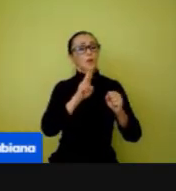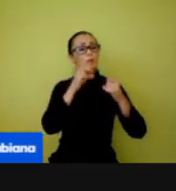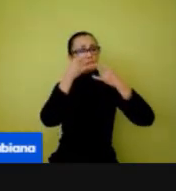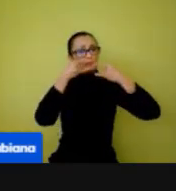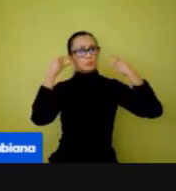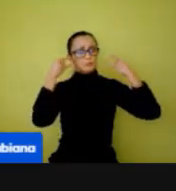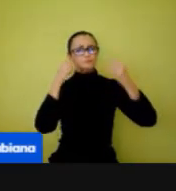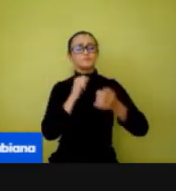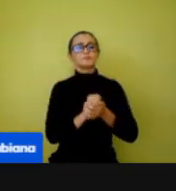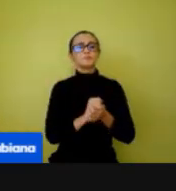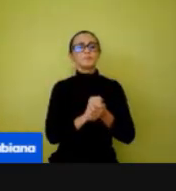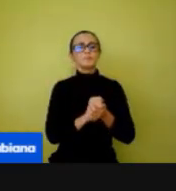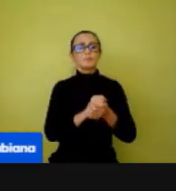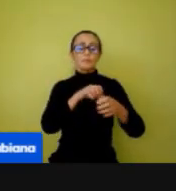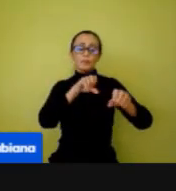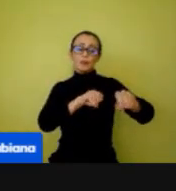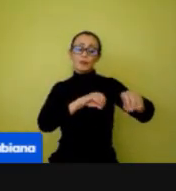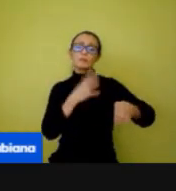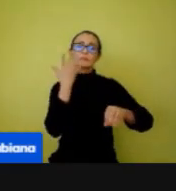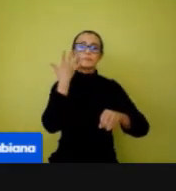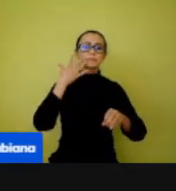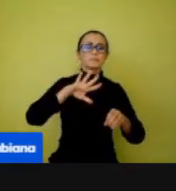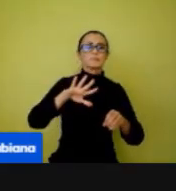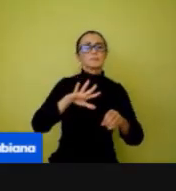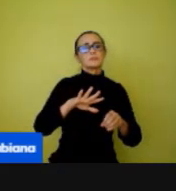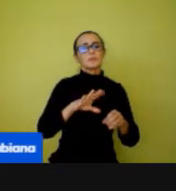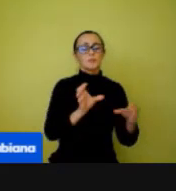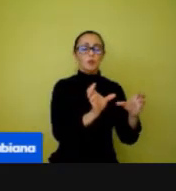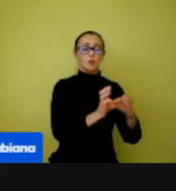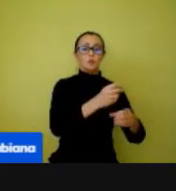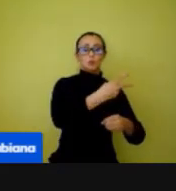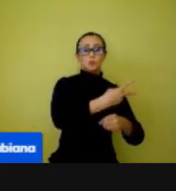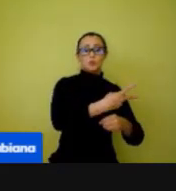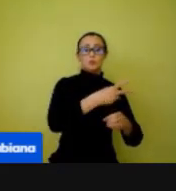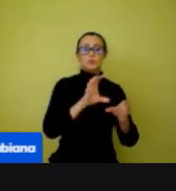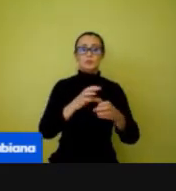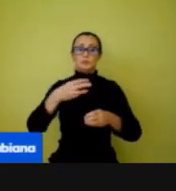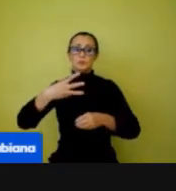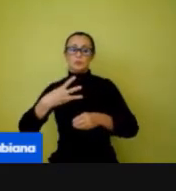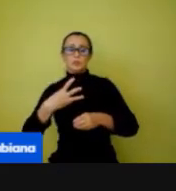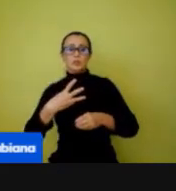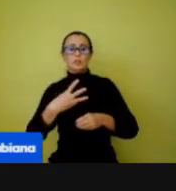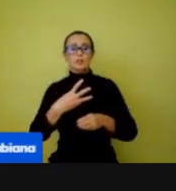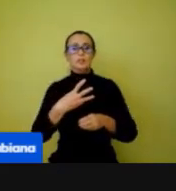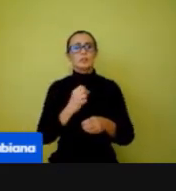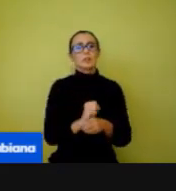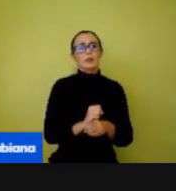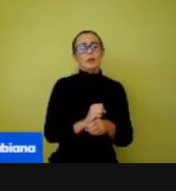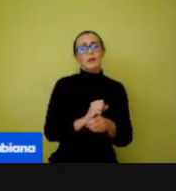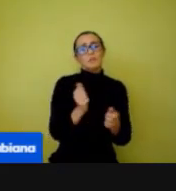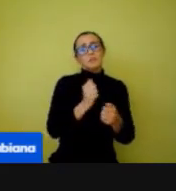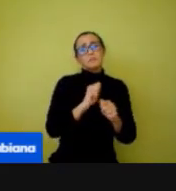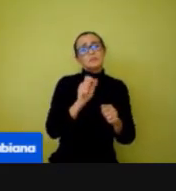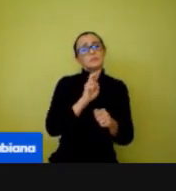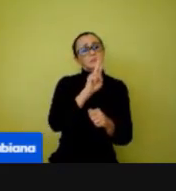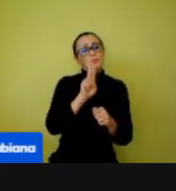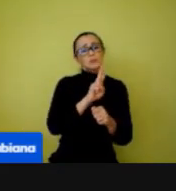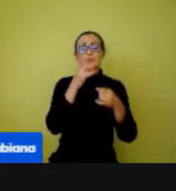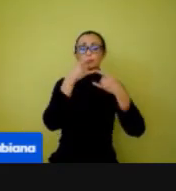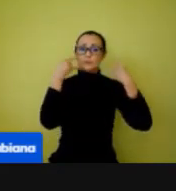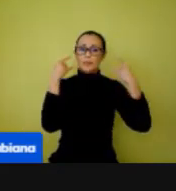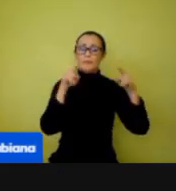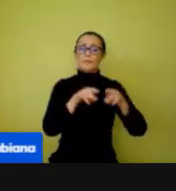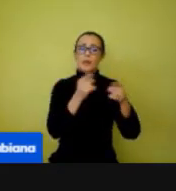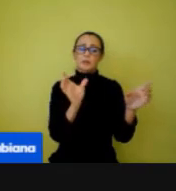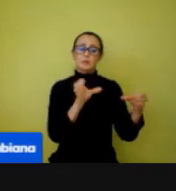infantil, a gente sabe que no grupo 2 e 3 não é obrigatório o uso da máscara, porém, a partir do grupo